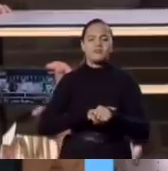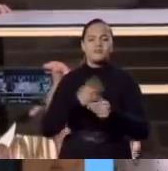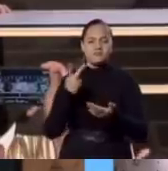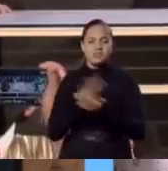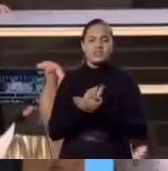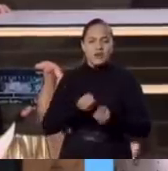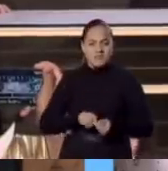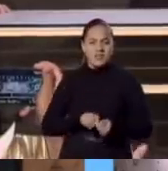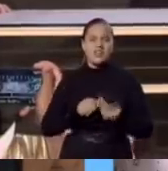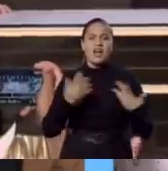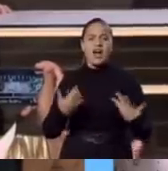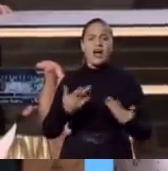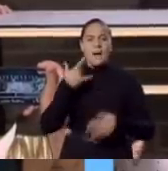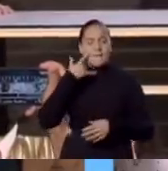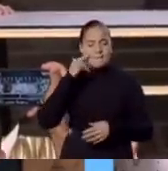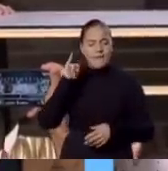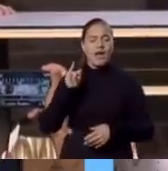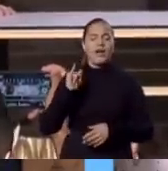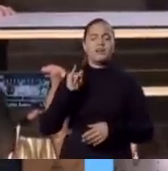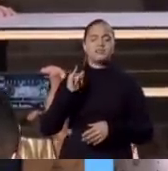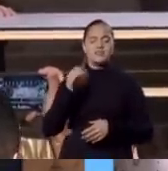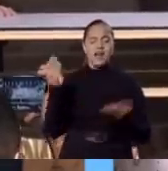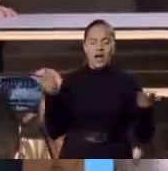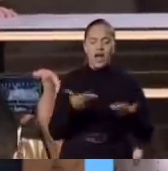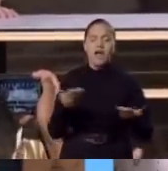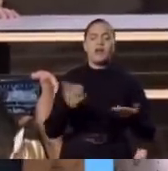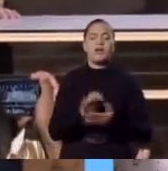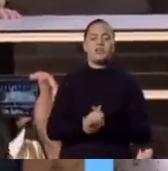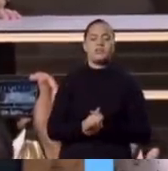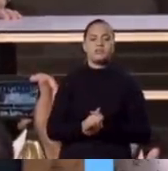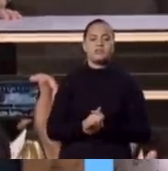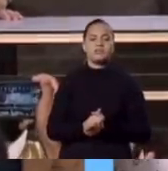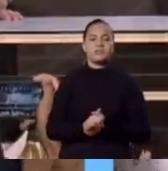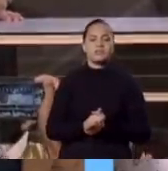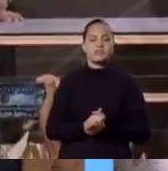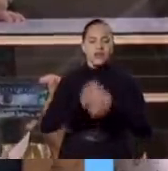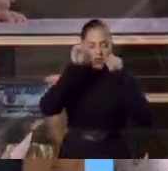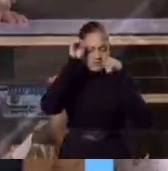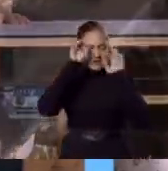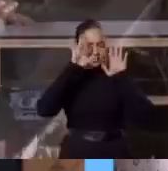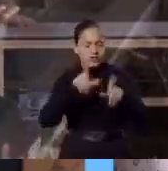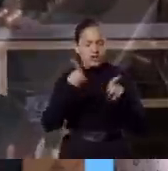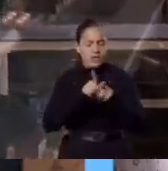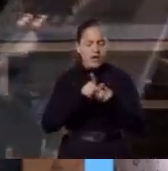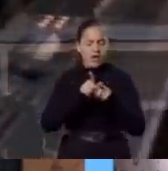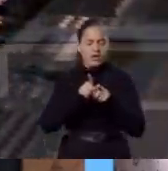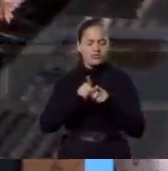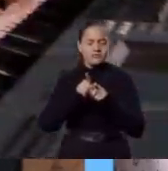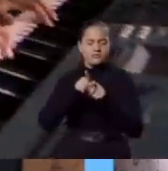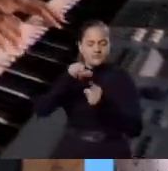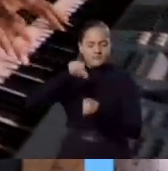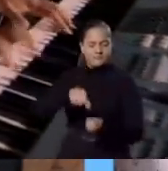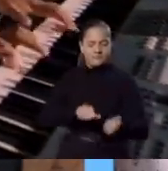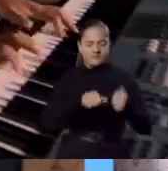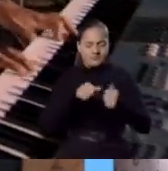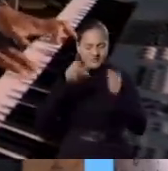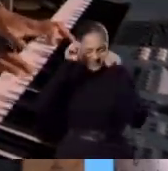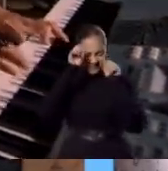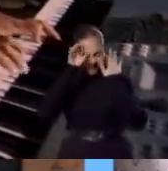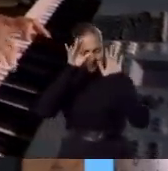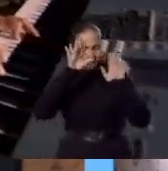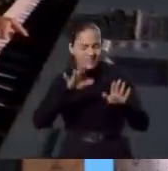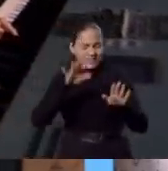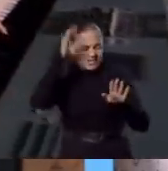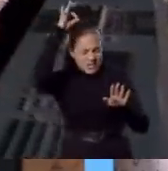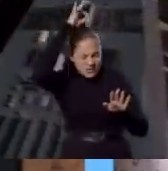Pai Senhor, reclama Senhor, agora A unção do teu Espírito Sobre